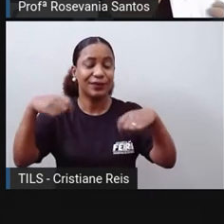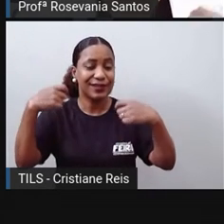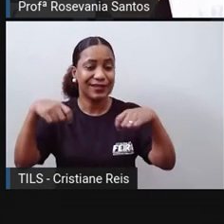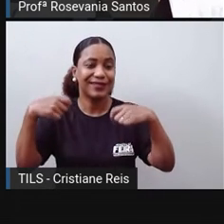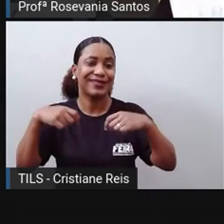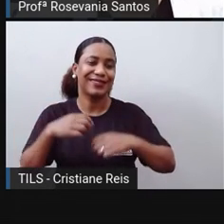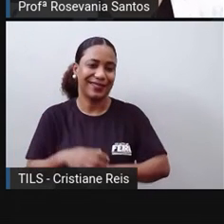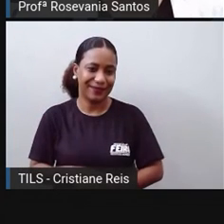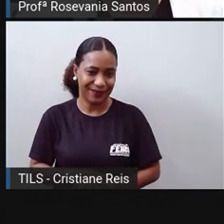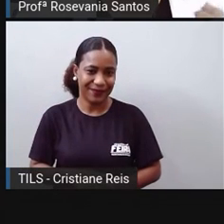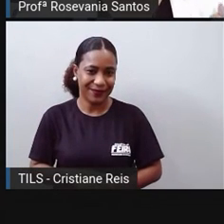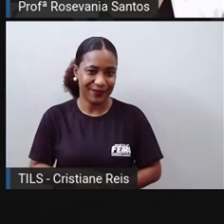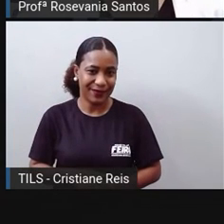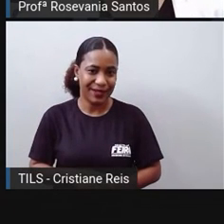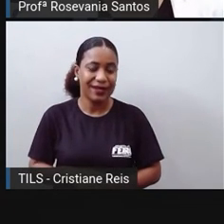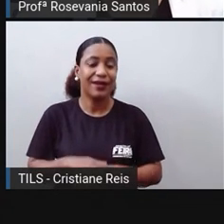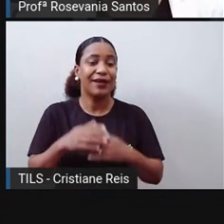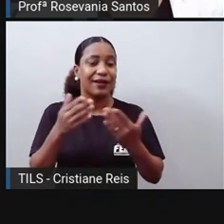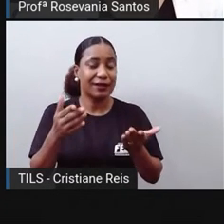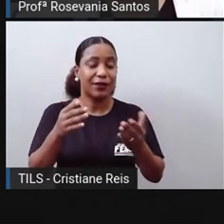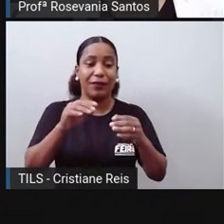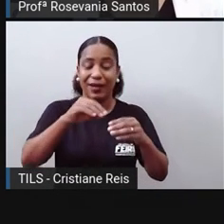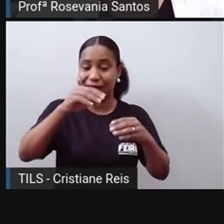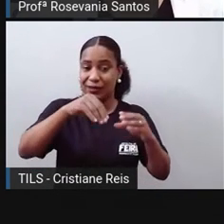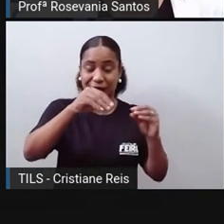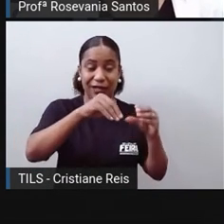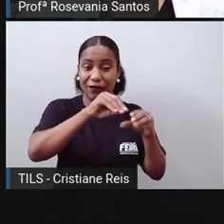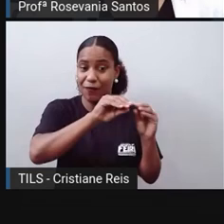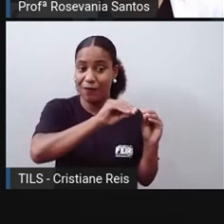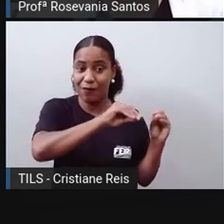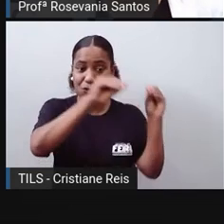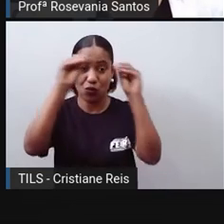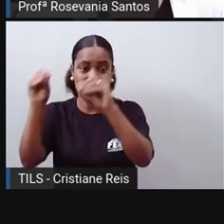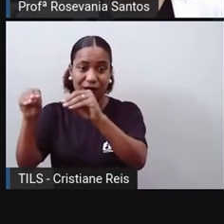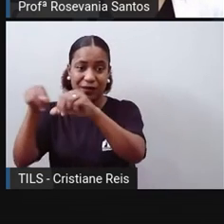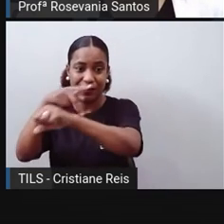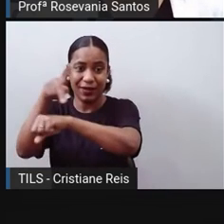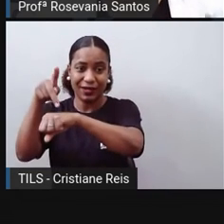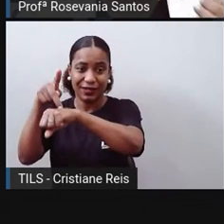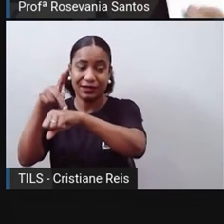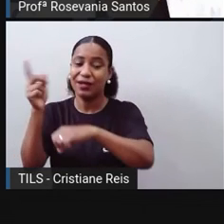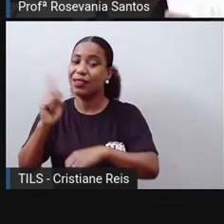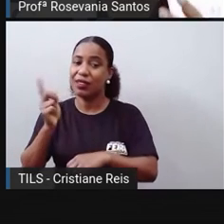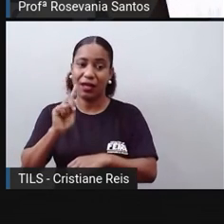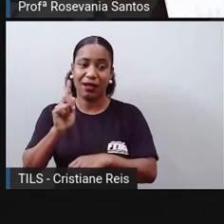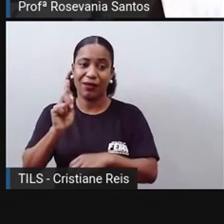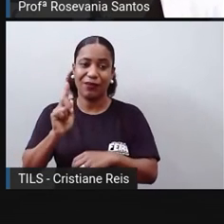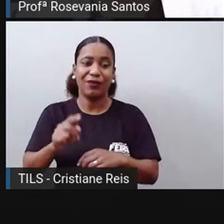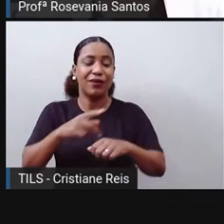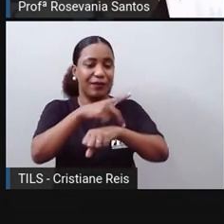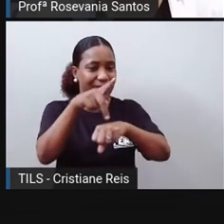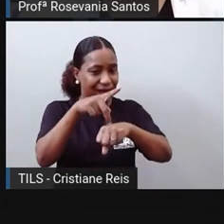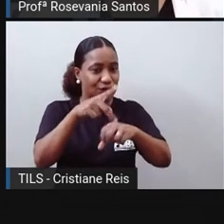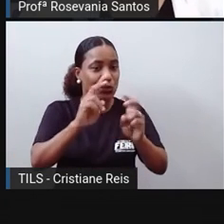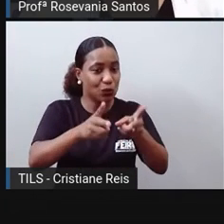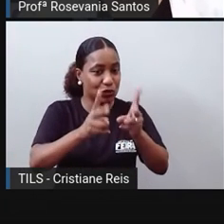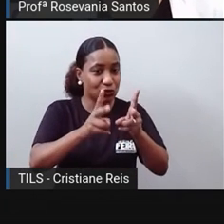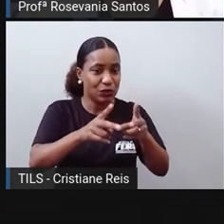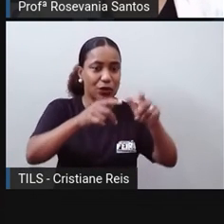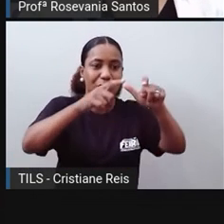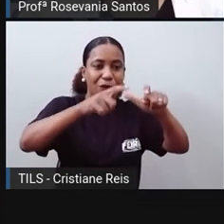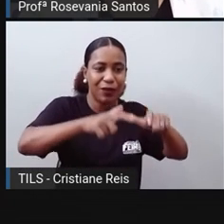cruzam uma fronteira internacional para encontrar um santuário, permanecendo dentro do seu próprio país.